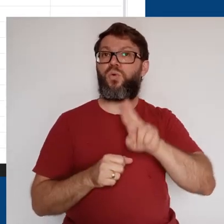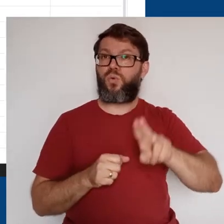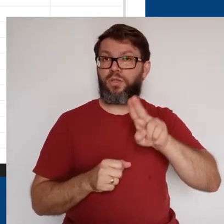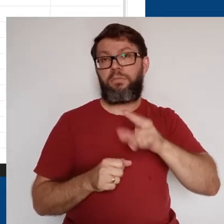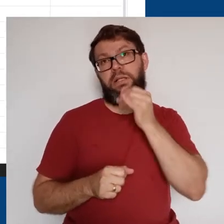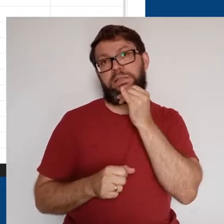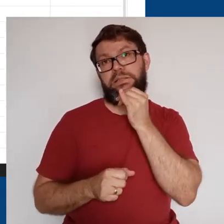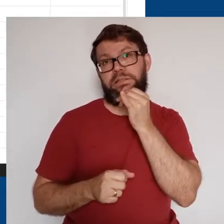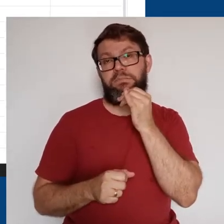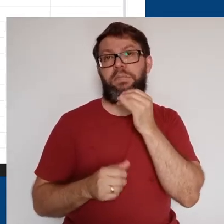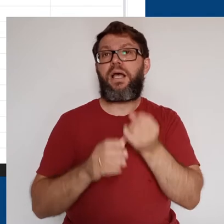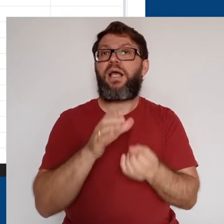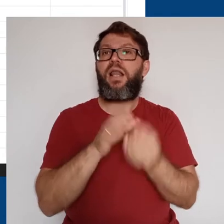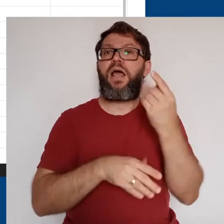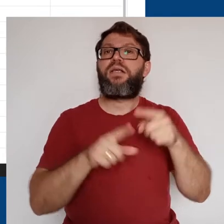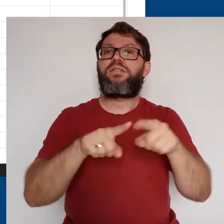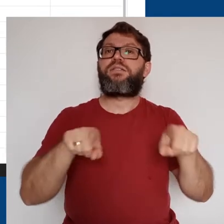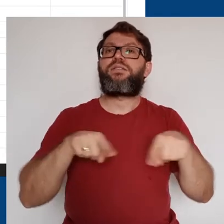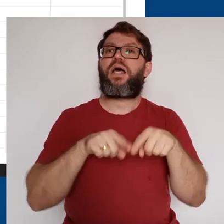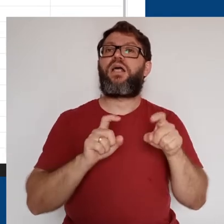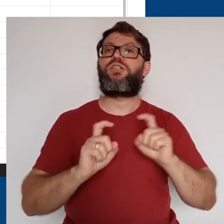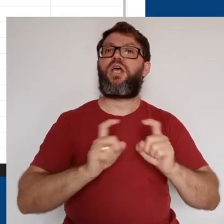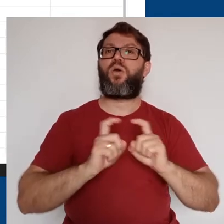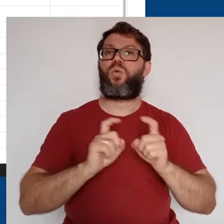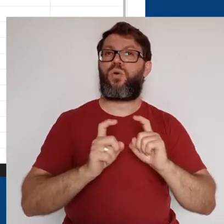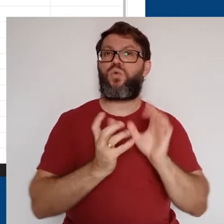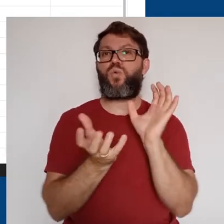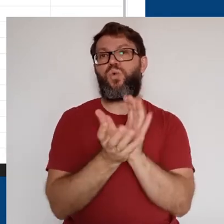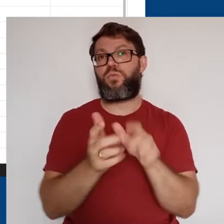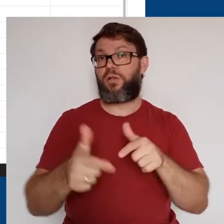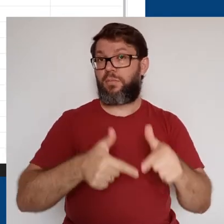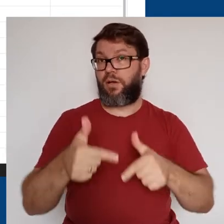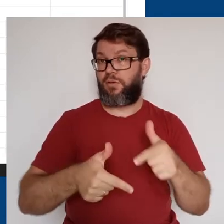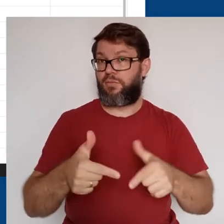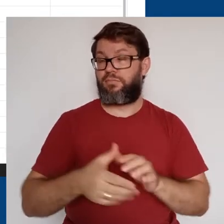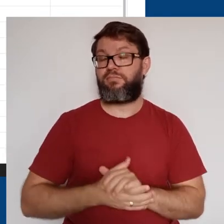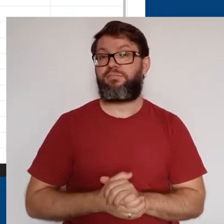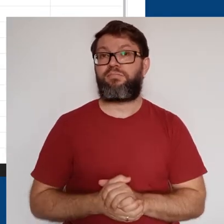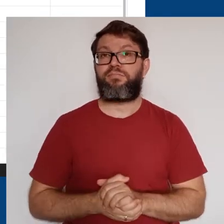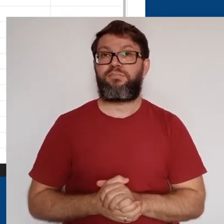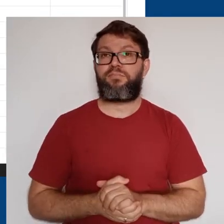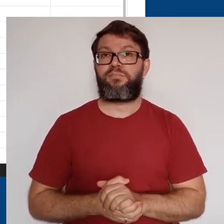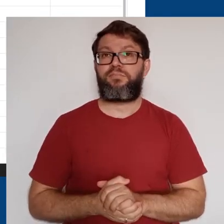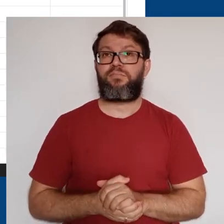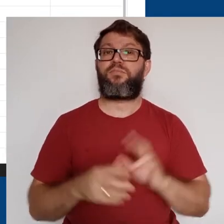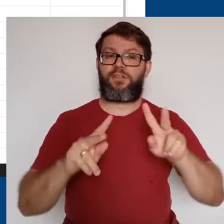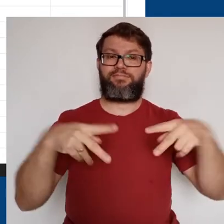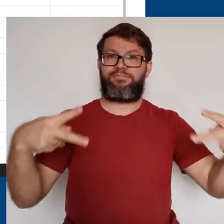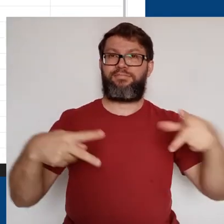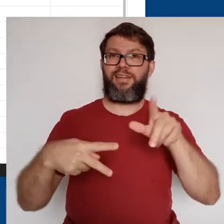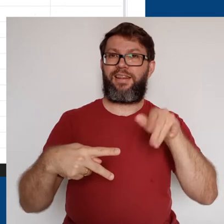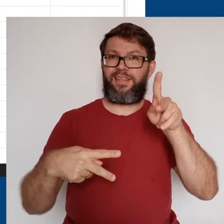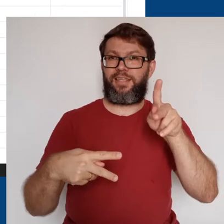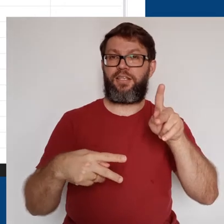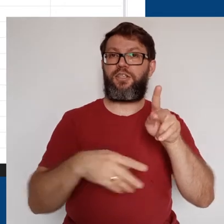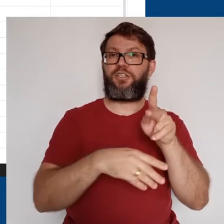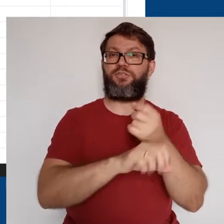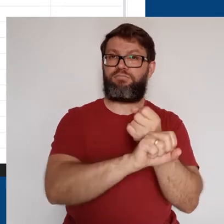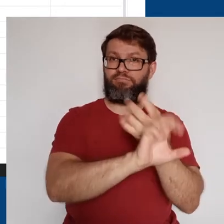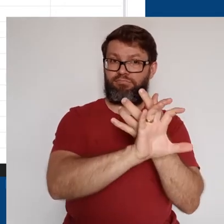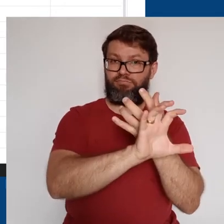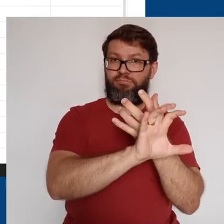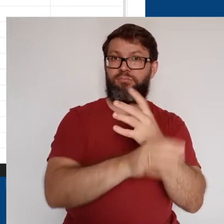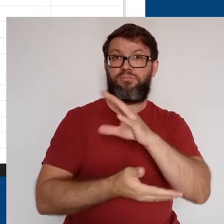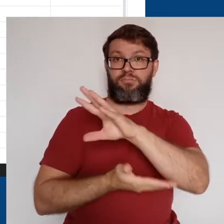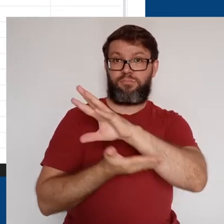ser utilizado, por exemplo, para criar salas de reuniões para os grupos de trabalho. Com o link de uma videoconferência